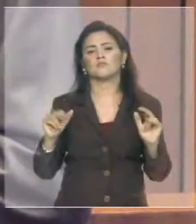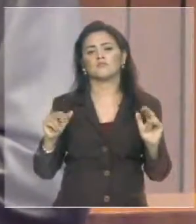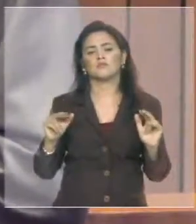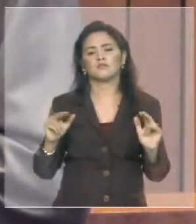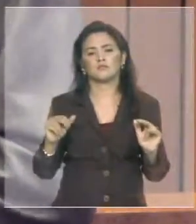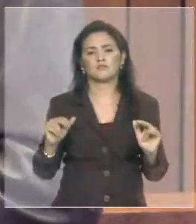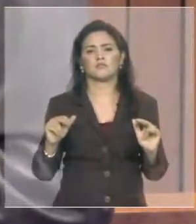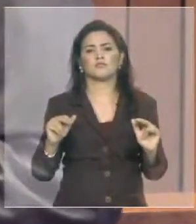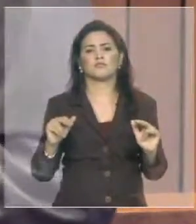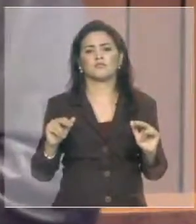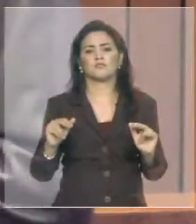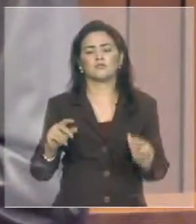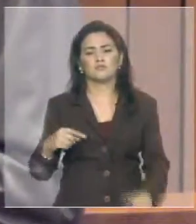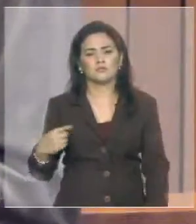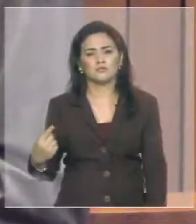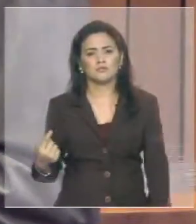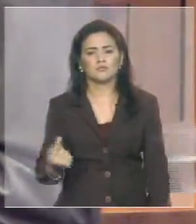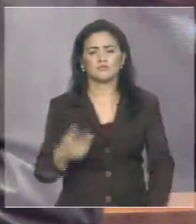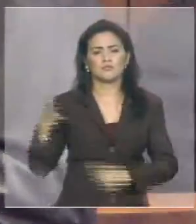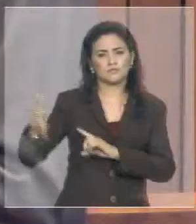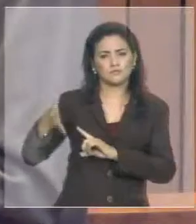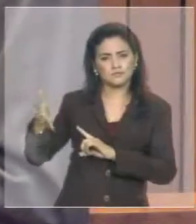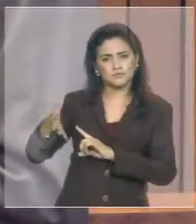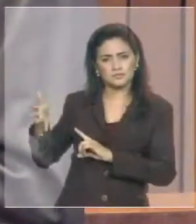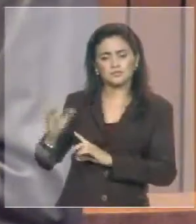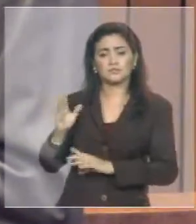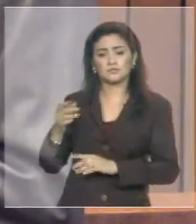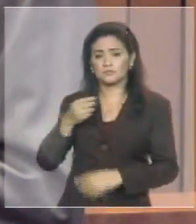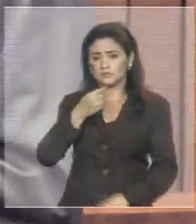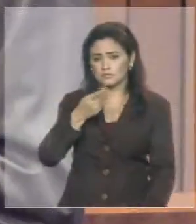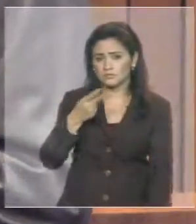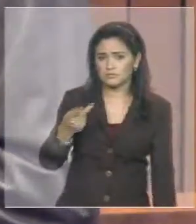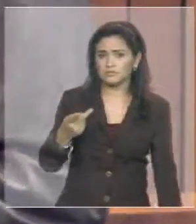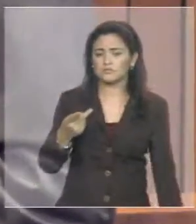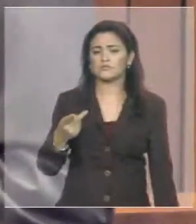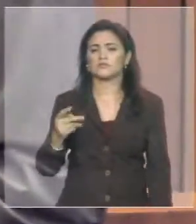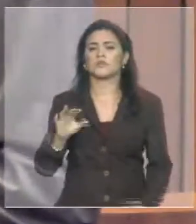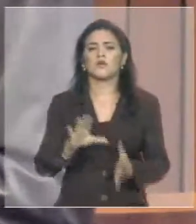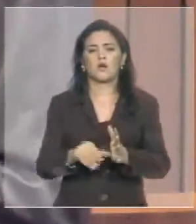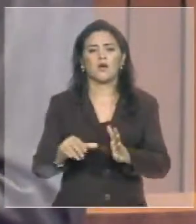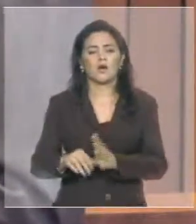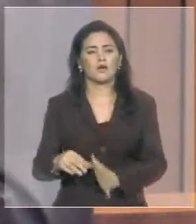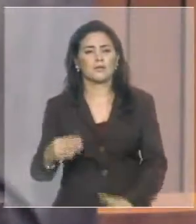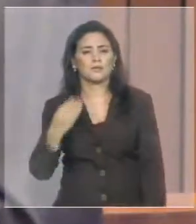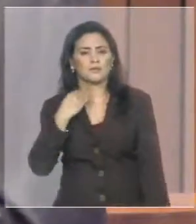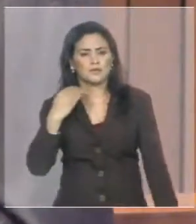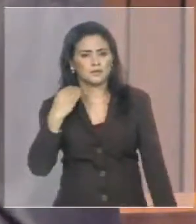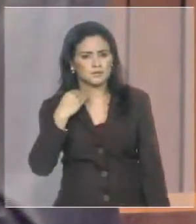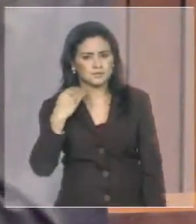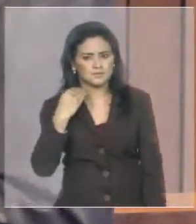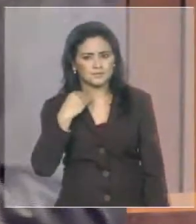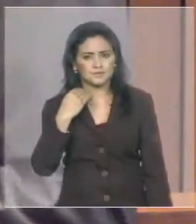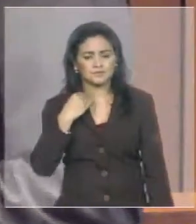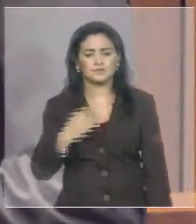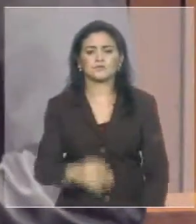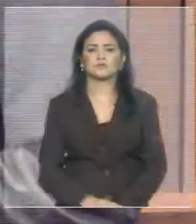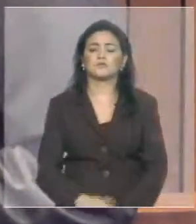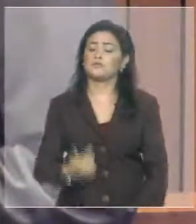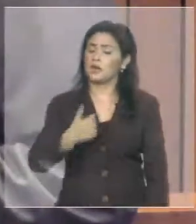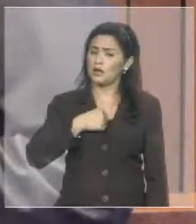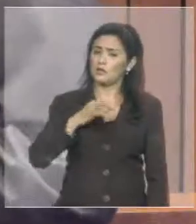Edilásio, com relação à questão dos assaltos a bancos. Eu, durante o exercício da minha atividade de policial civil, participei de operações